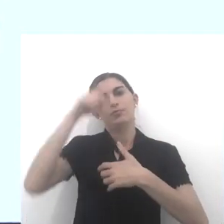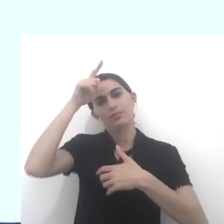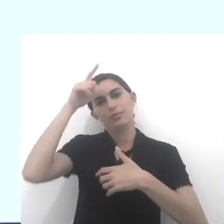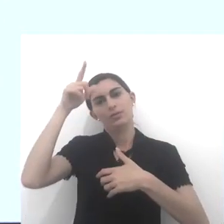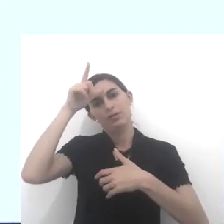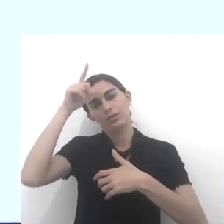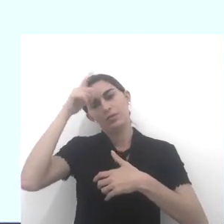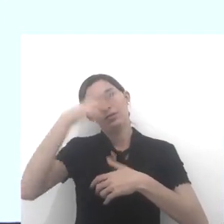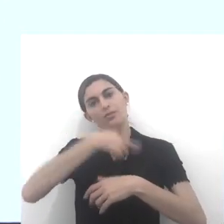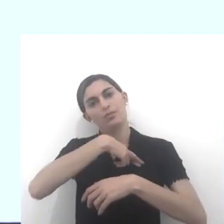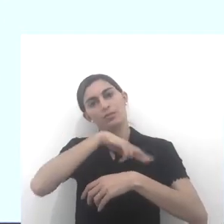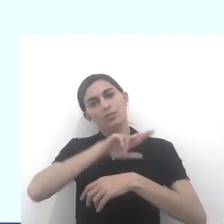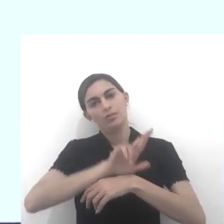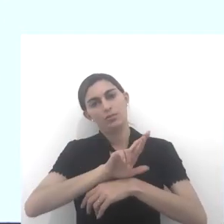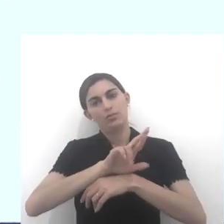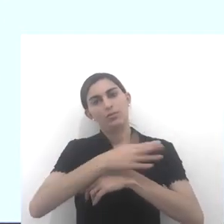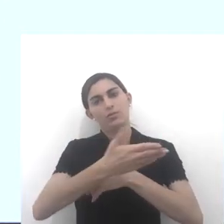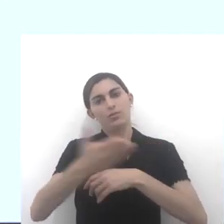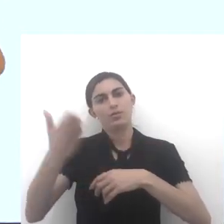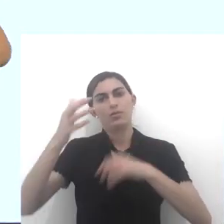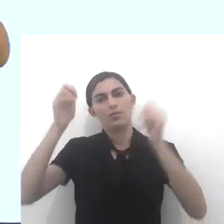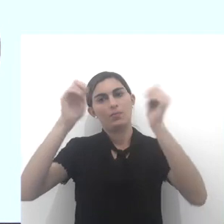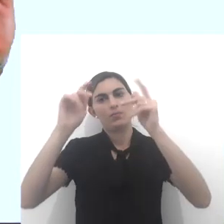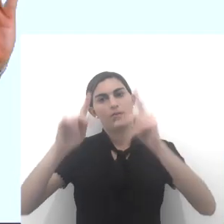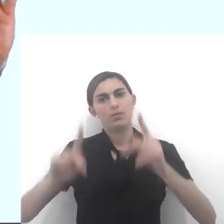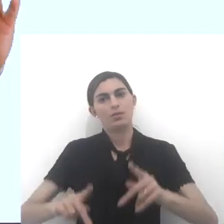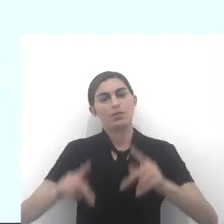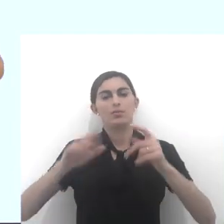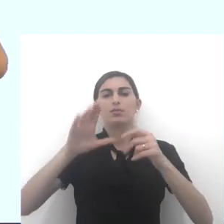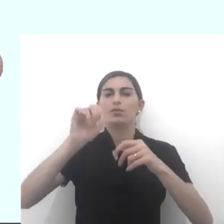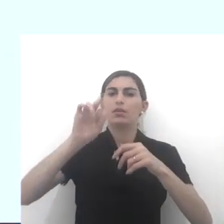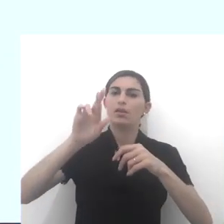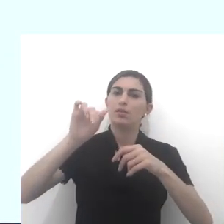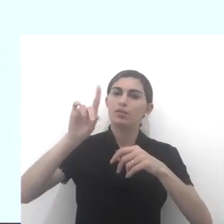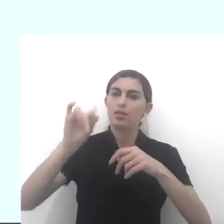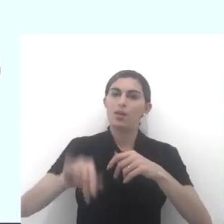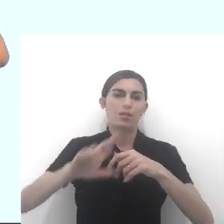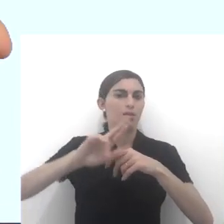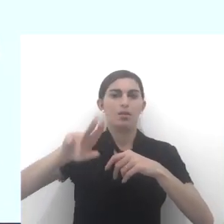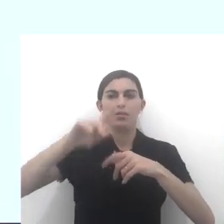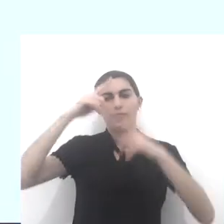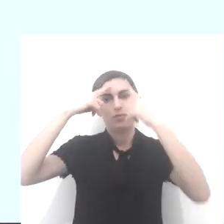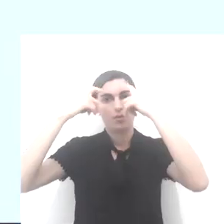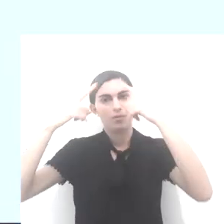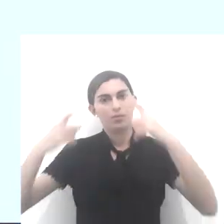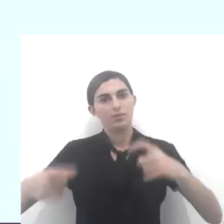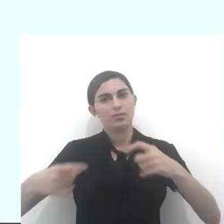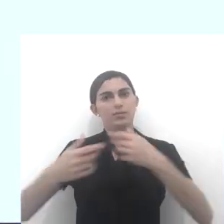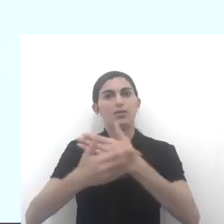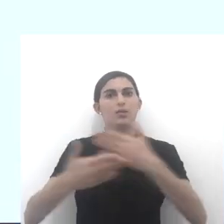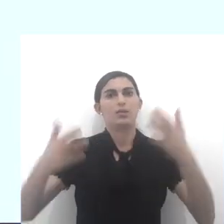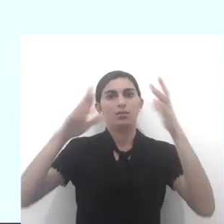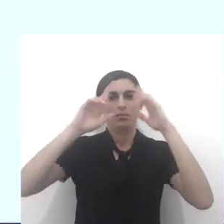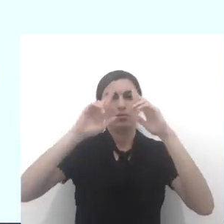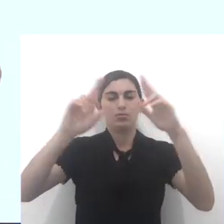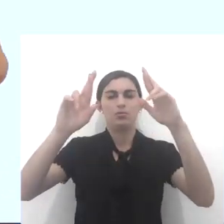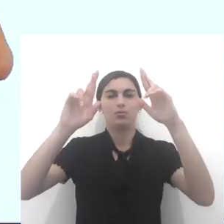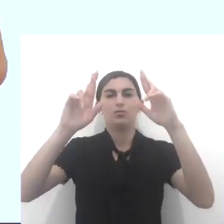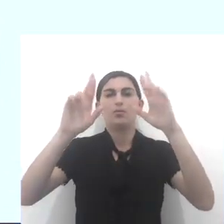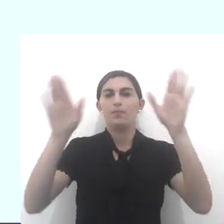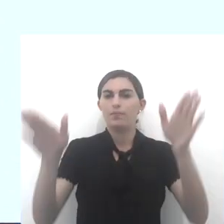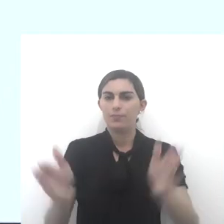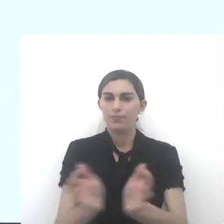do líder religioso, essa questão da paz, da caridade, da não violência, o